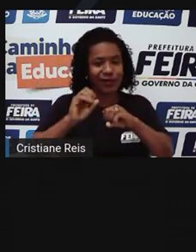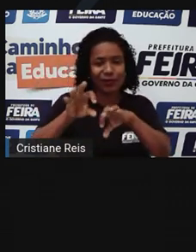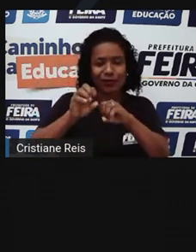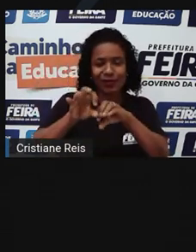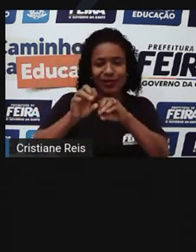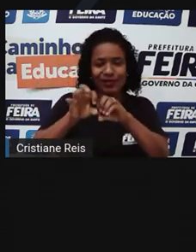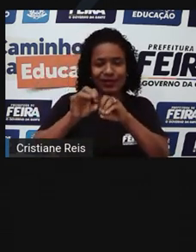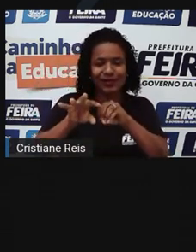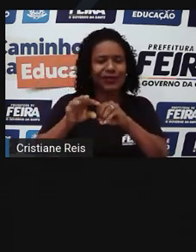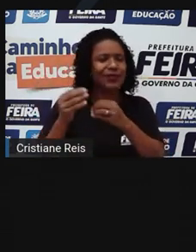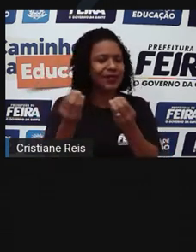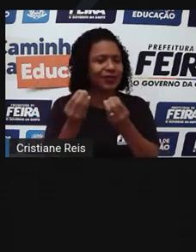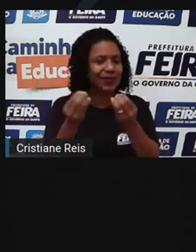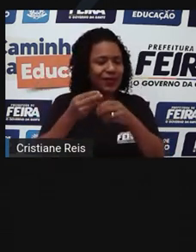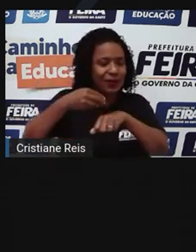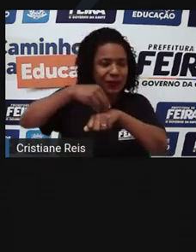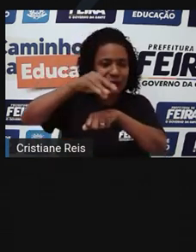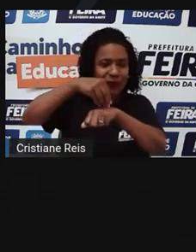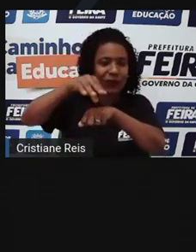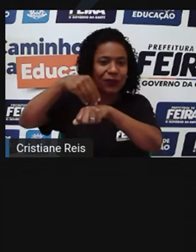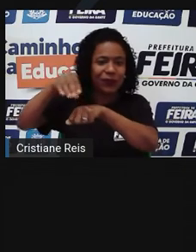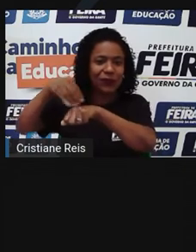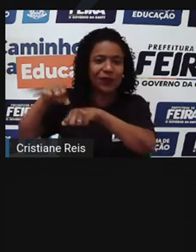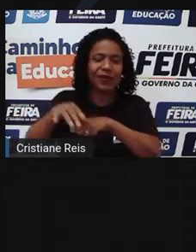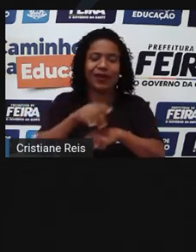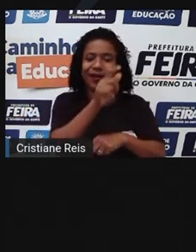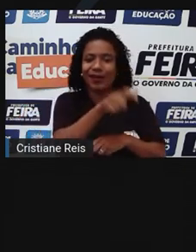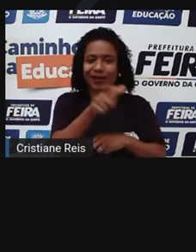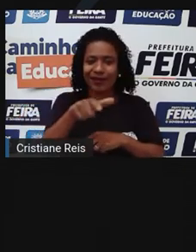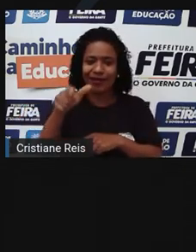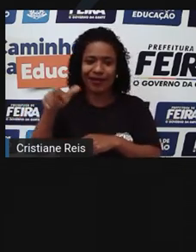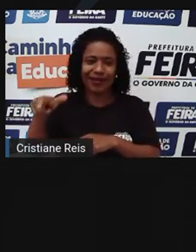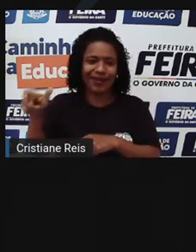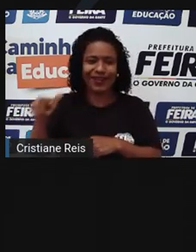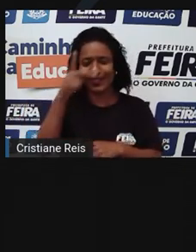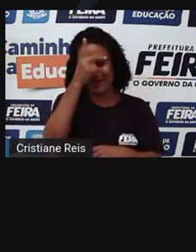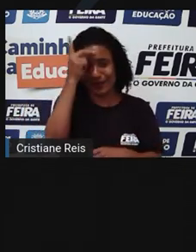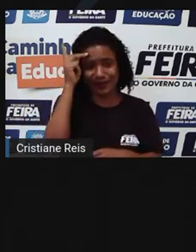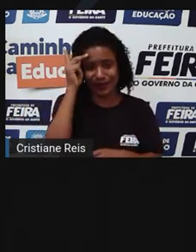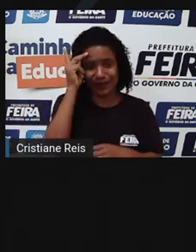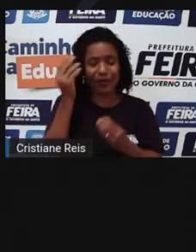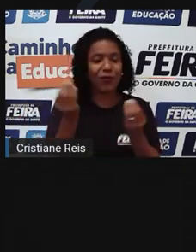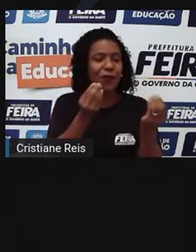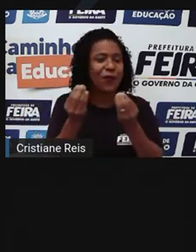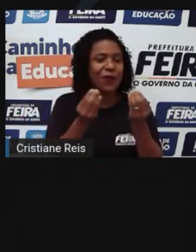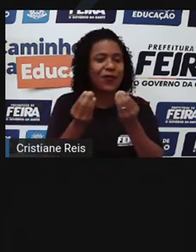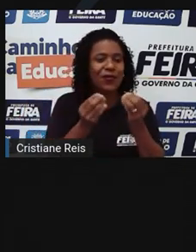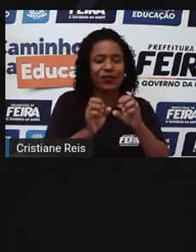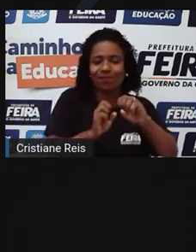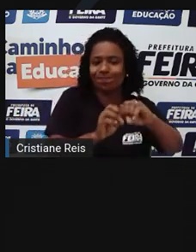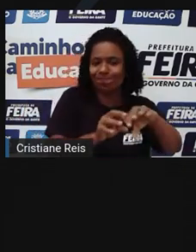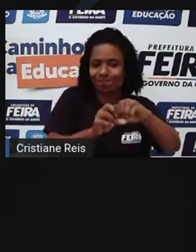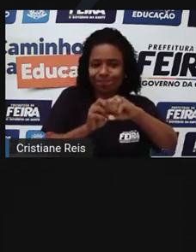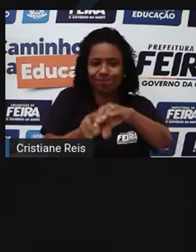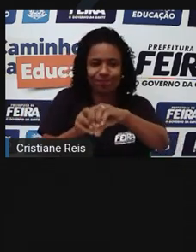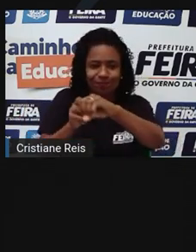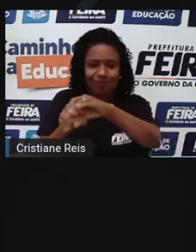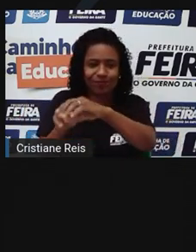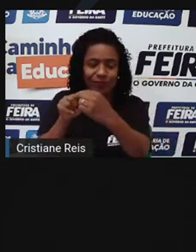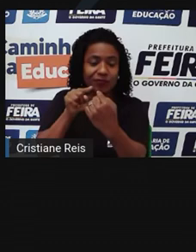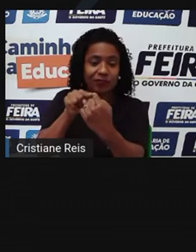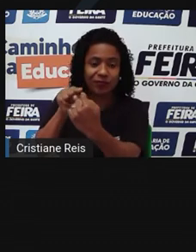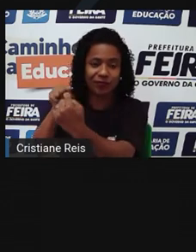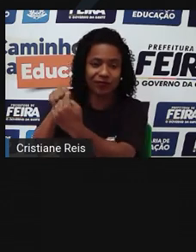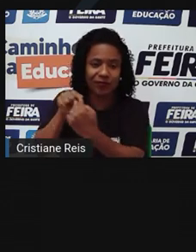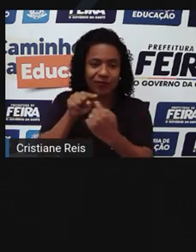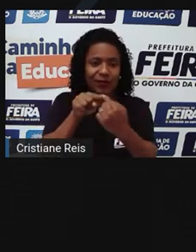-ensino diz respeito aos diferentes modos particulares de exercer a educação e destina-se aos que não